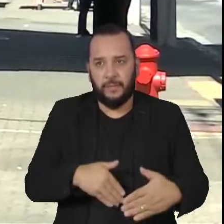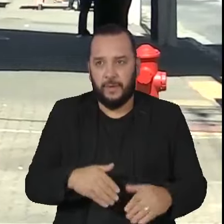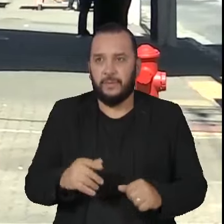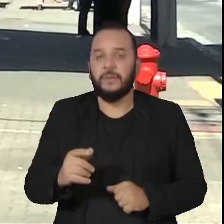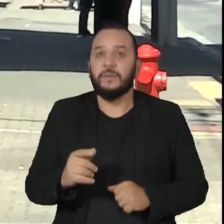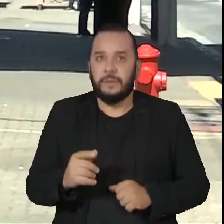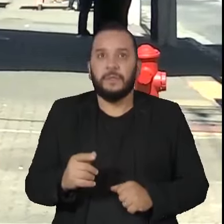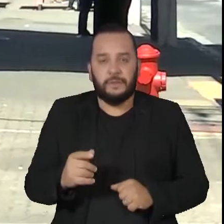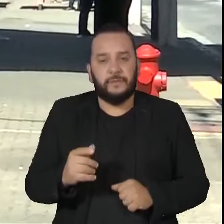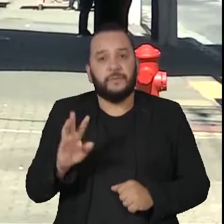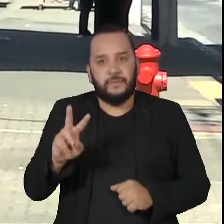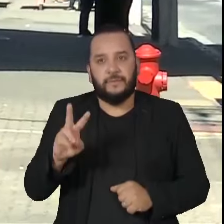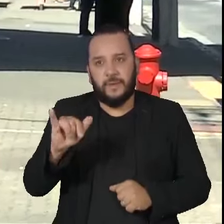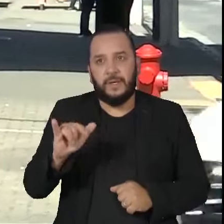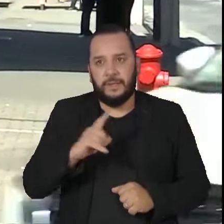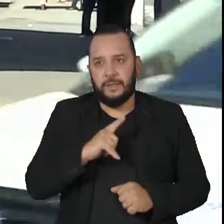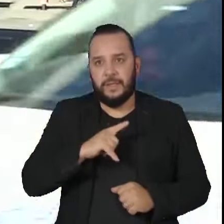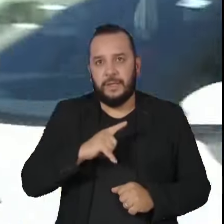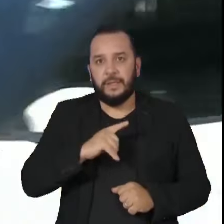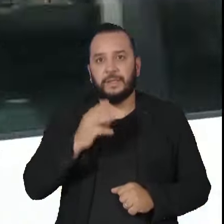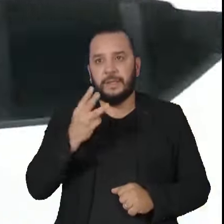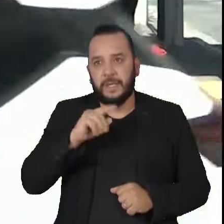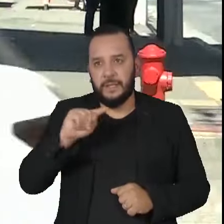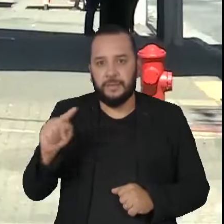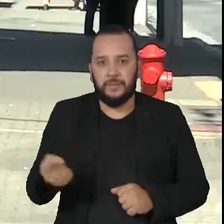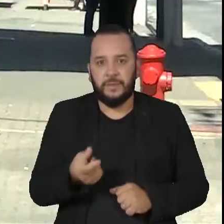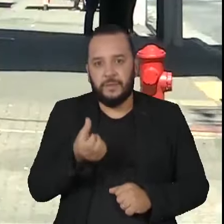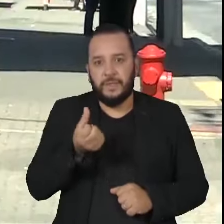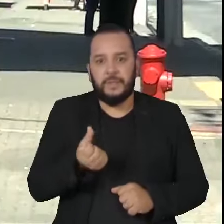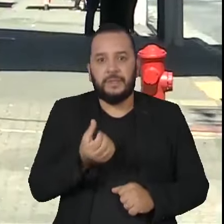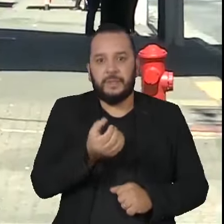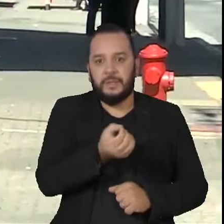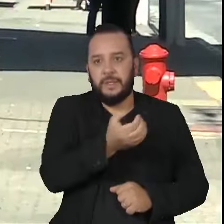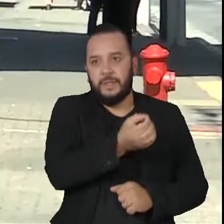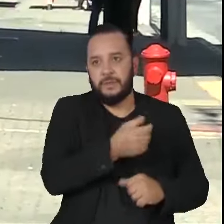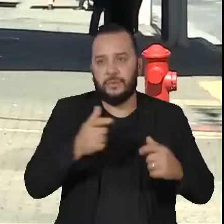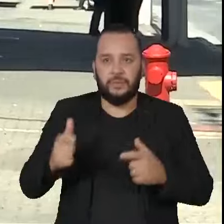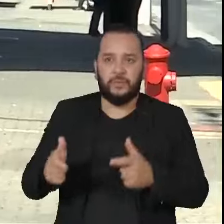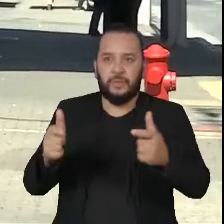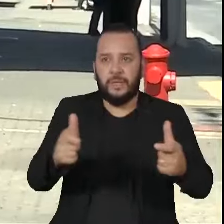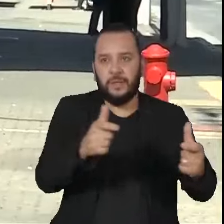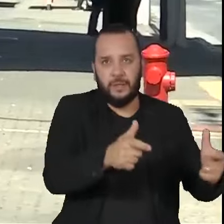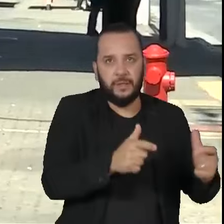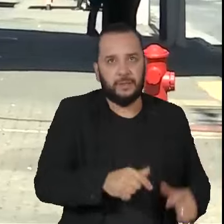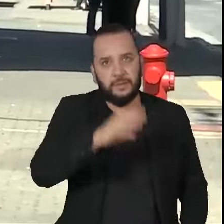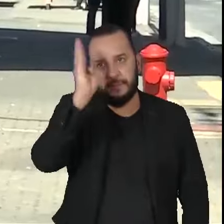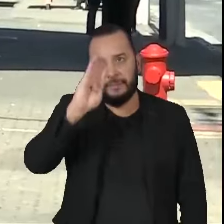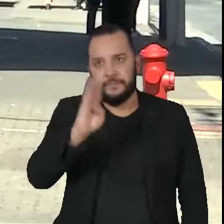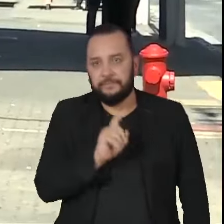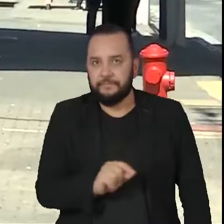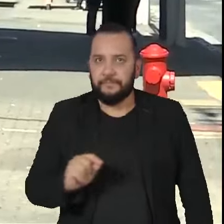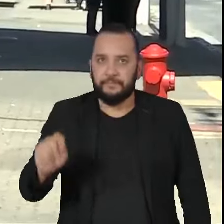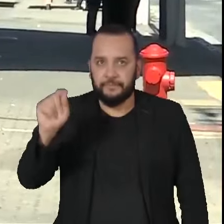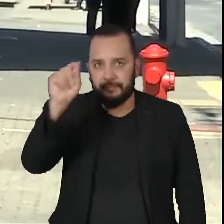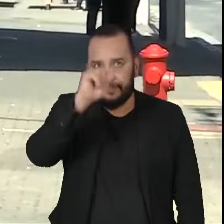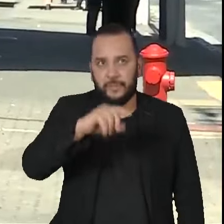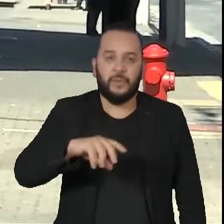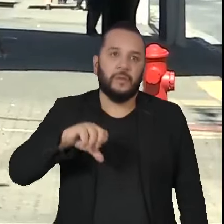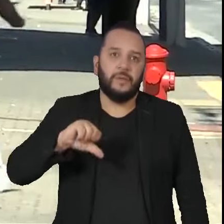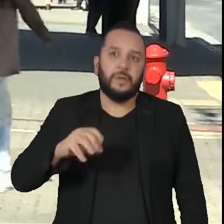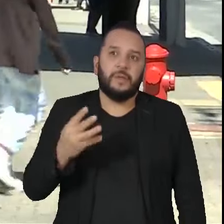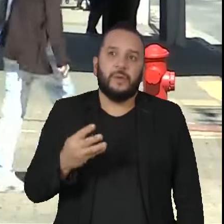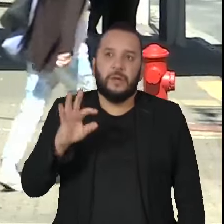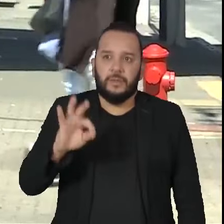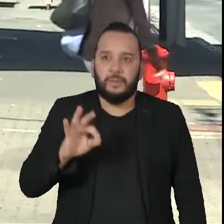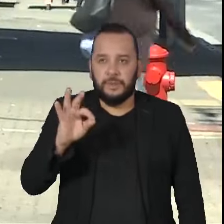a prova vai acontecer em 3.600 locais espalhados pelo país. 94%